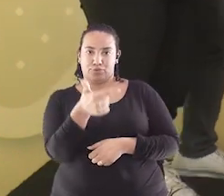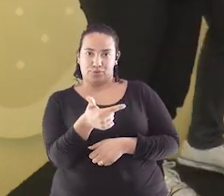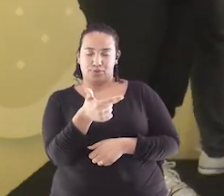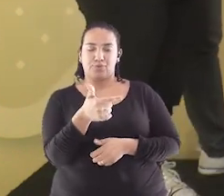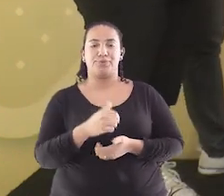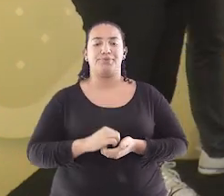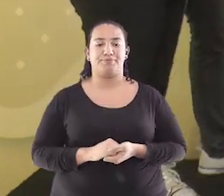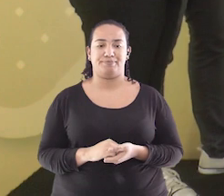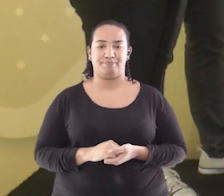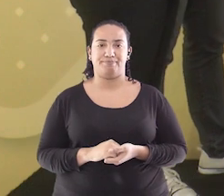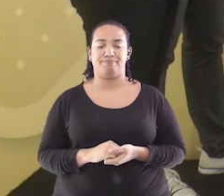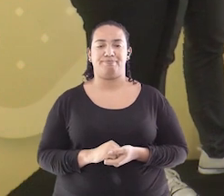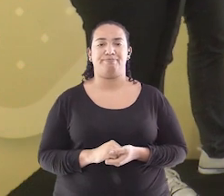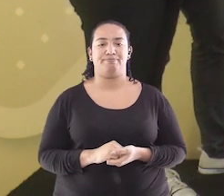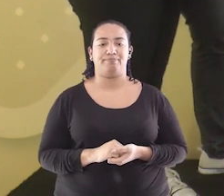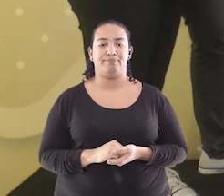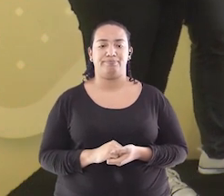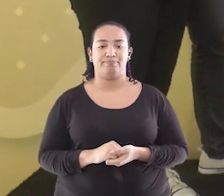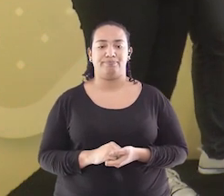o envelope número 2.